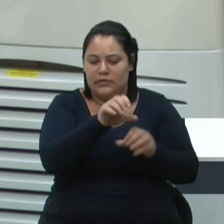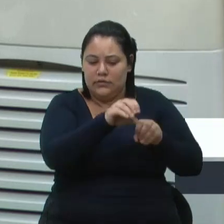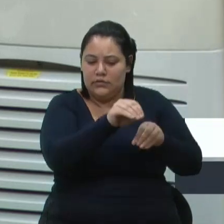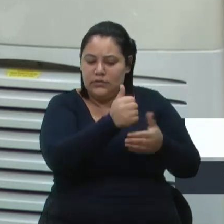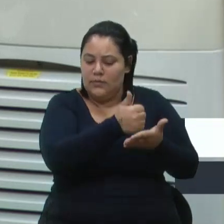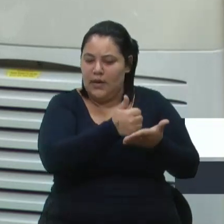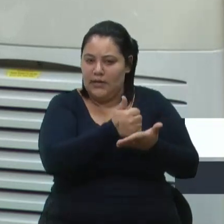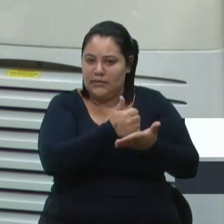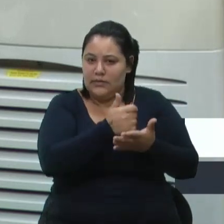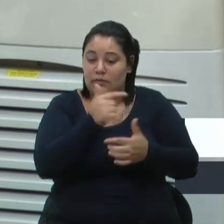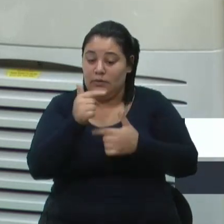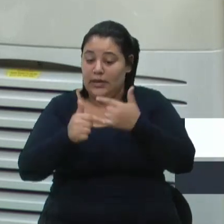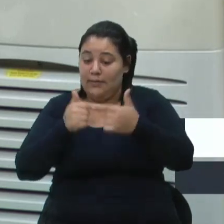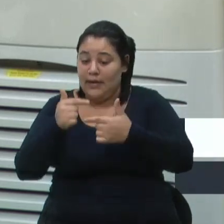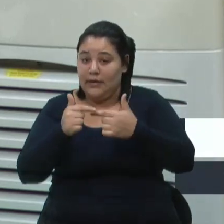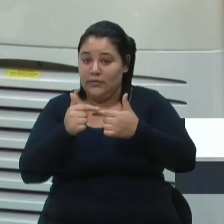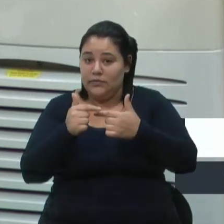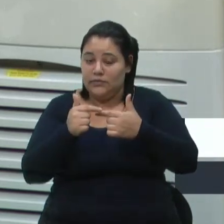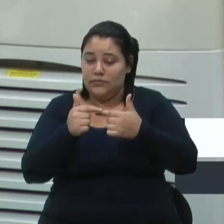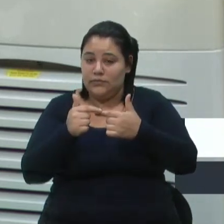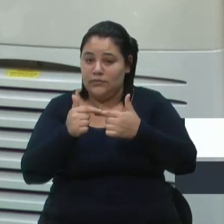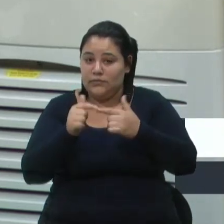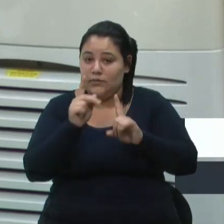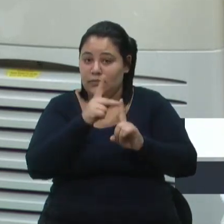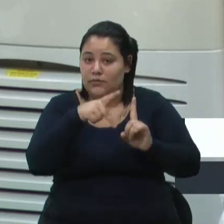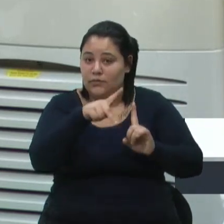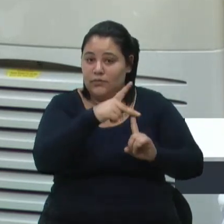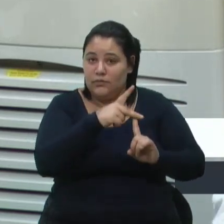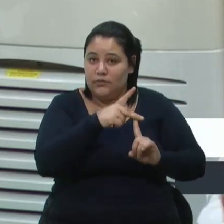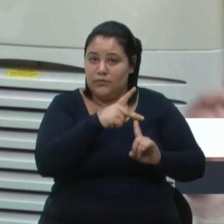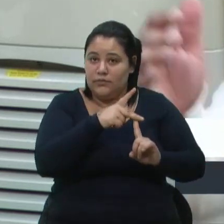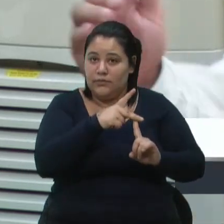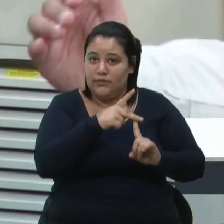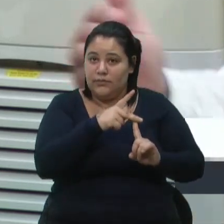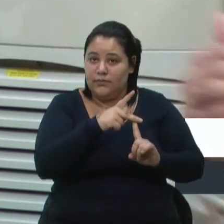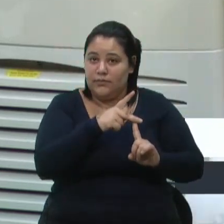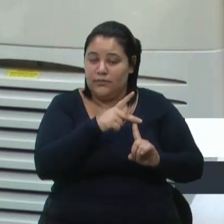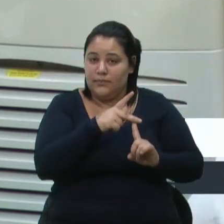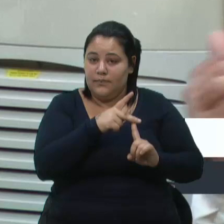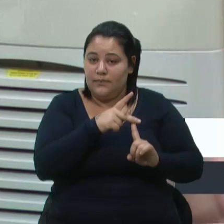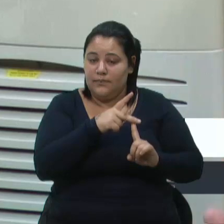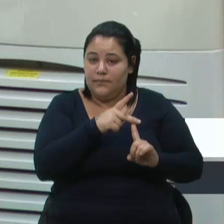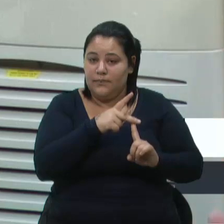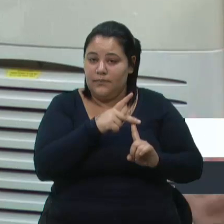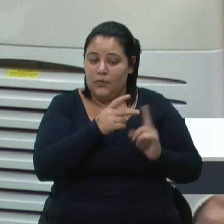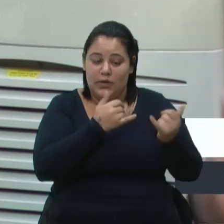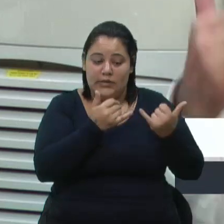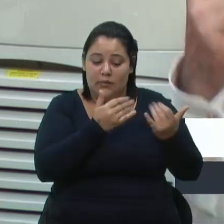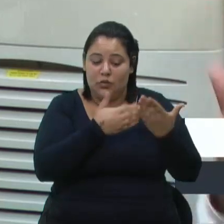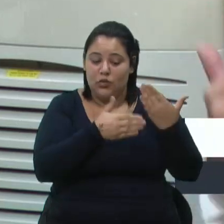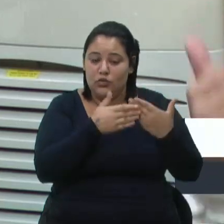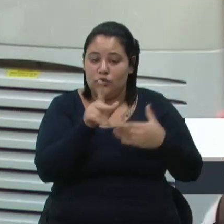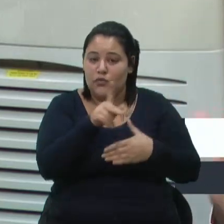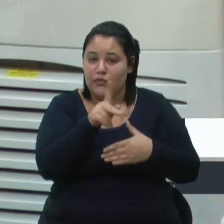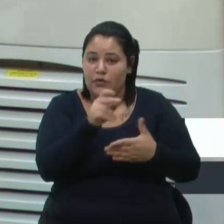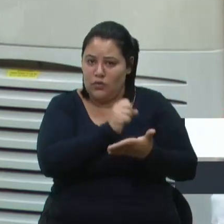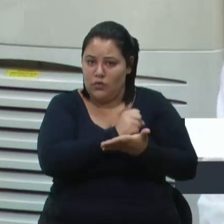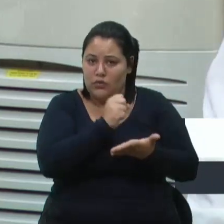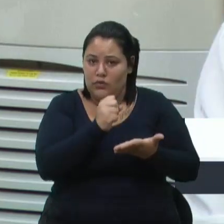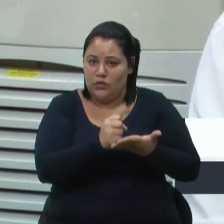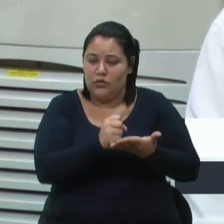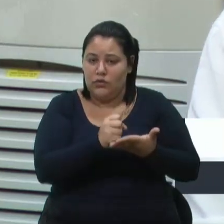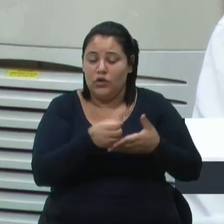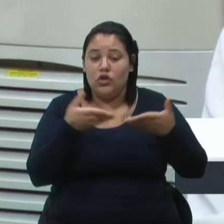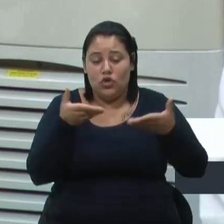trabalham na rede pública estadual, vão pegar toda essa gama de professores que são contratados, e hoje grande parte dos